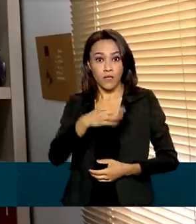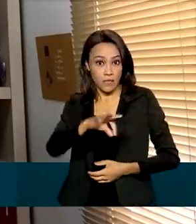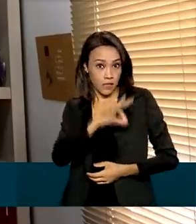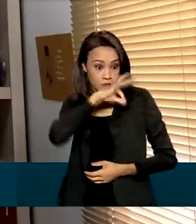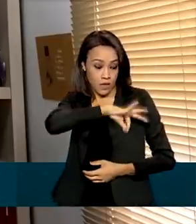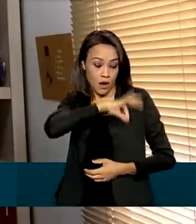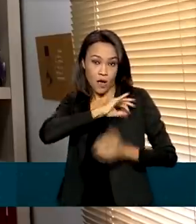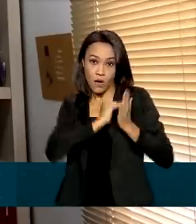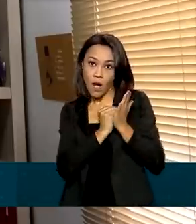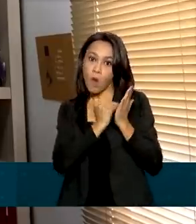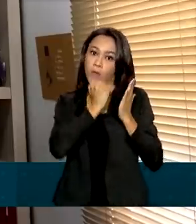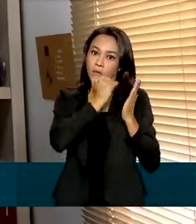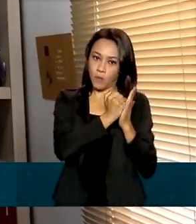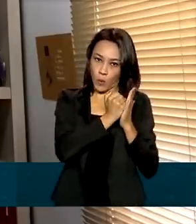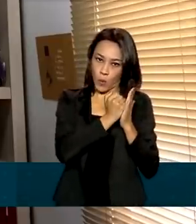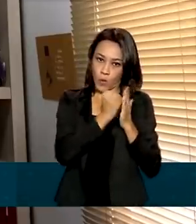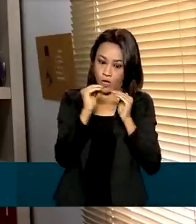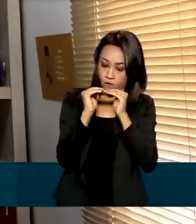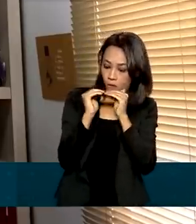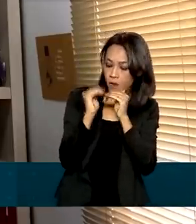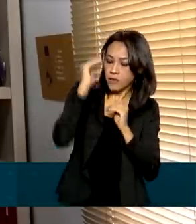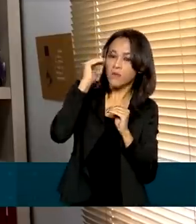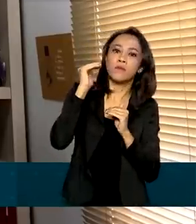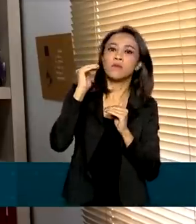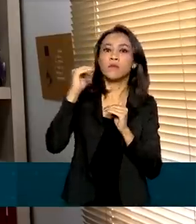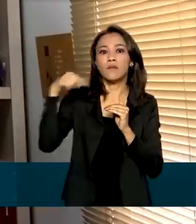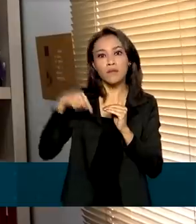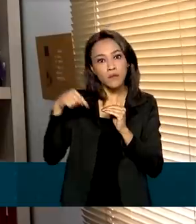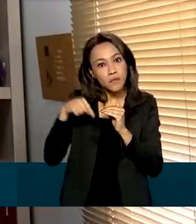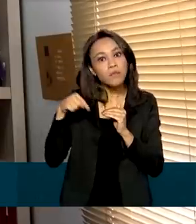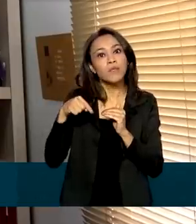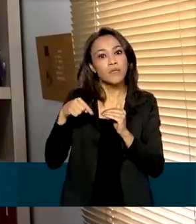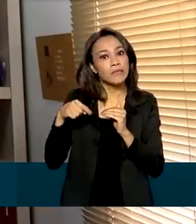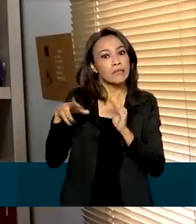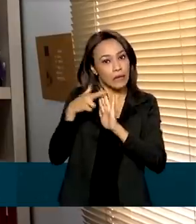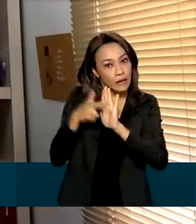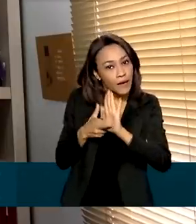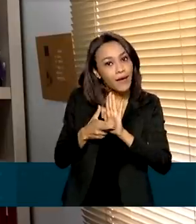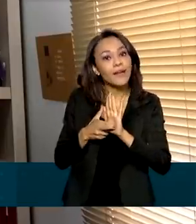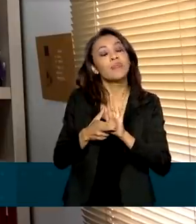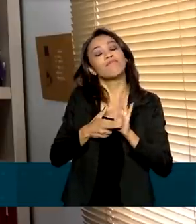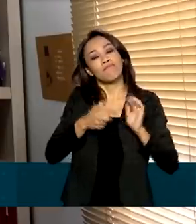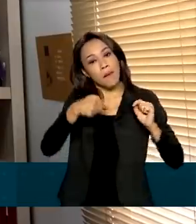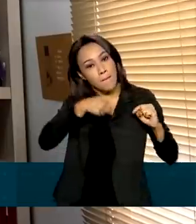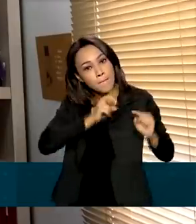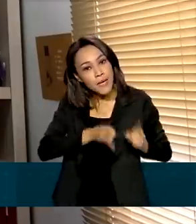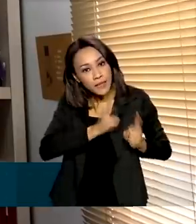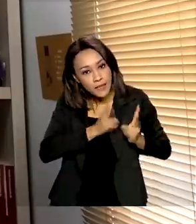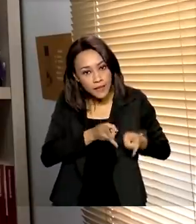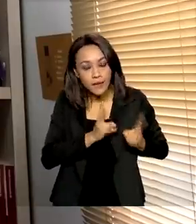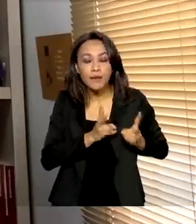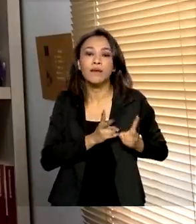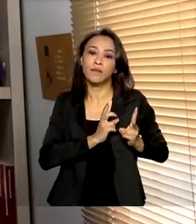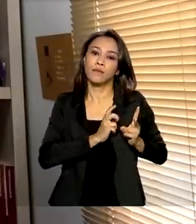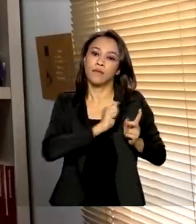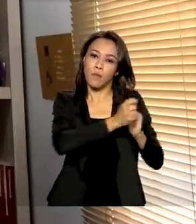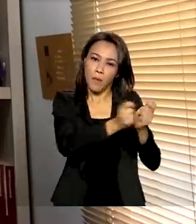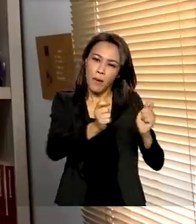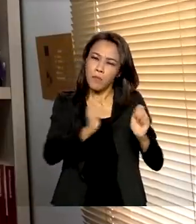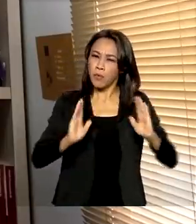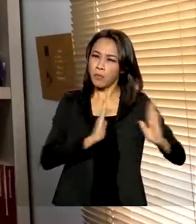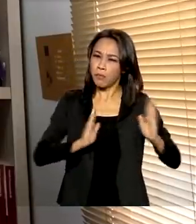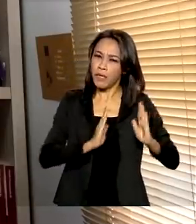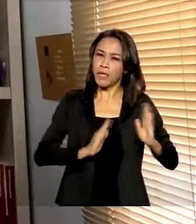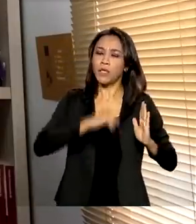capita e essa nova renda ultrapasse o limite para a inclusão no Auxílio Brasil serão mantidos na folha de pagamento por mais